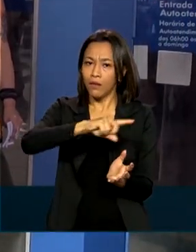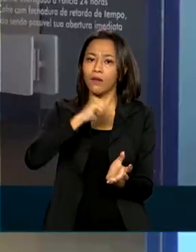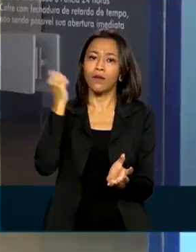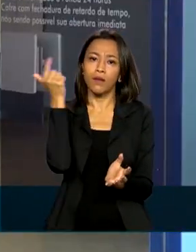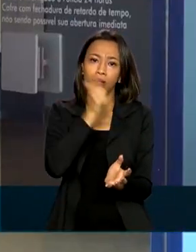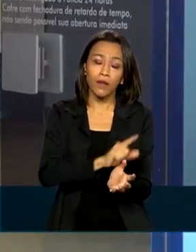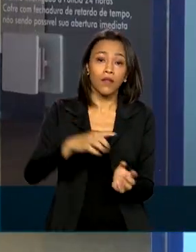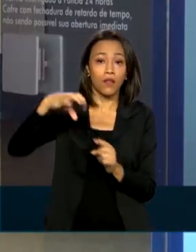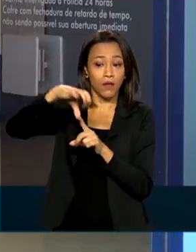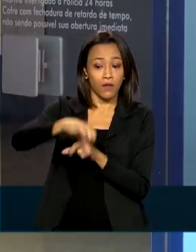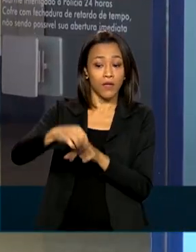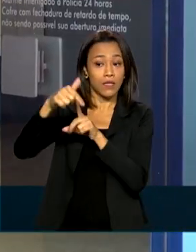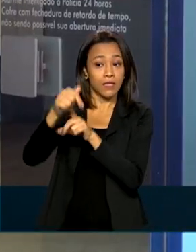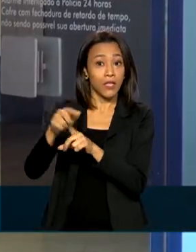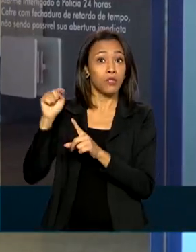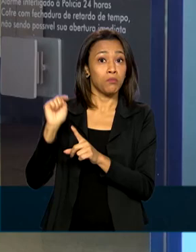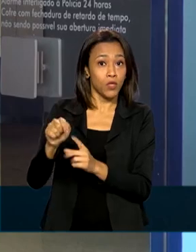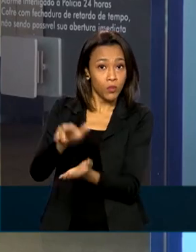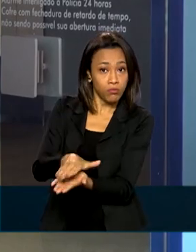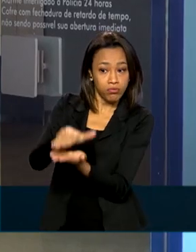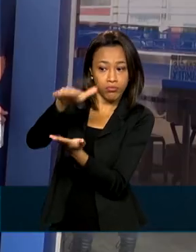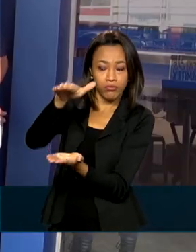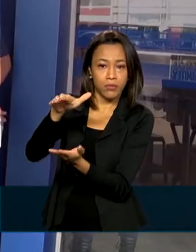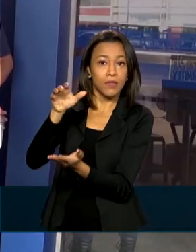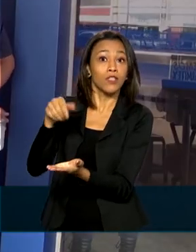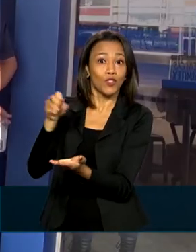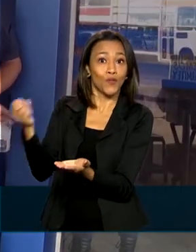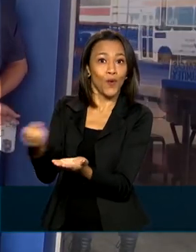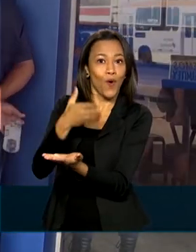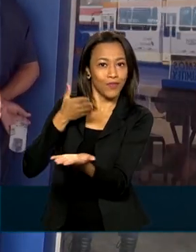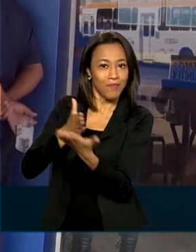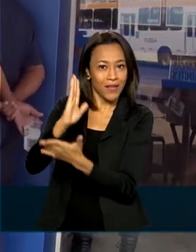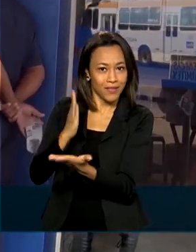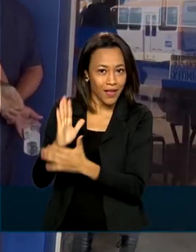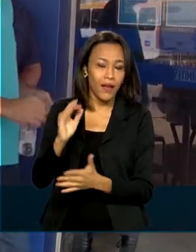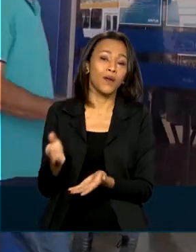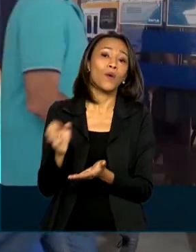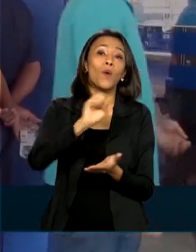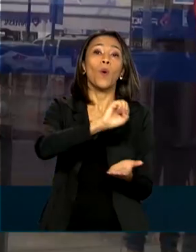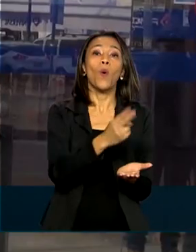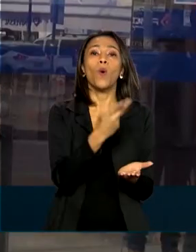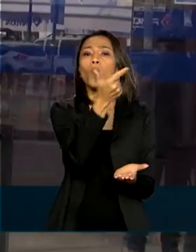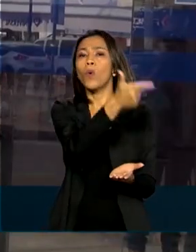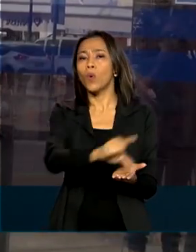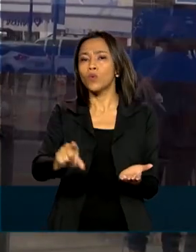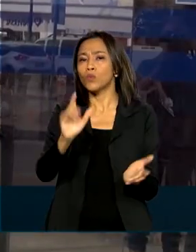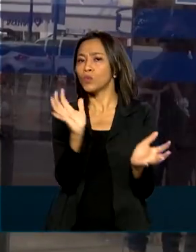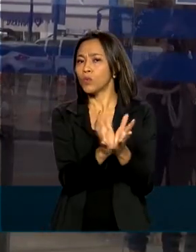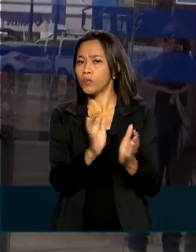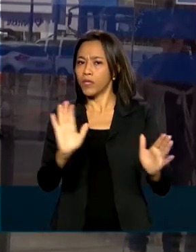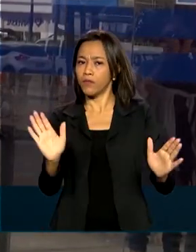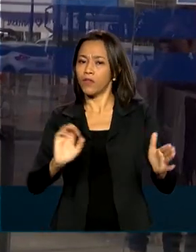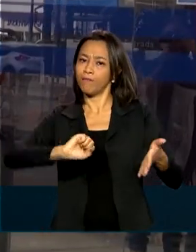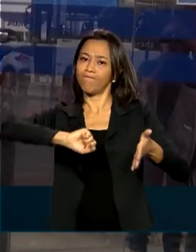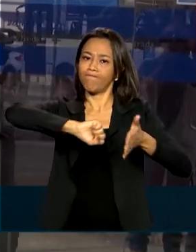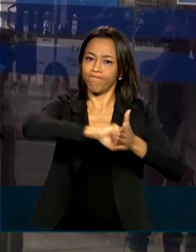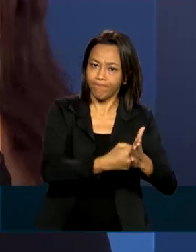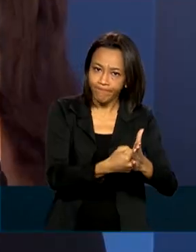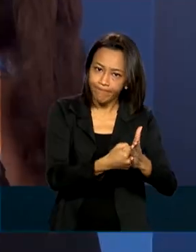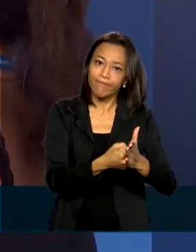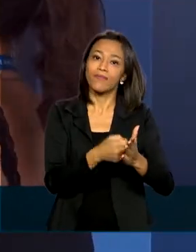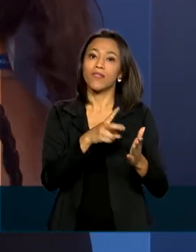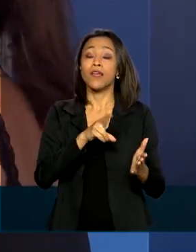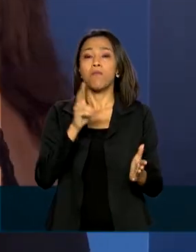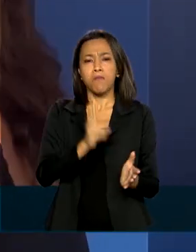97 mil estão no grupo de novos aprovados ou trabalhadores que tiveram o benefício suspenso. Os valores são os